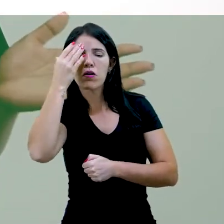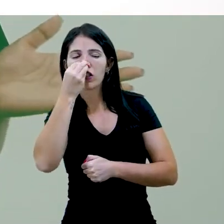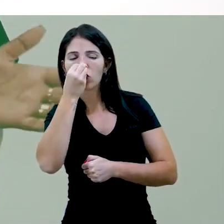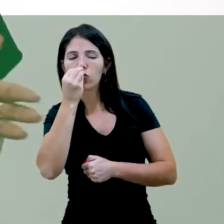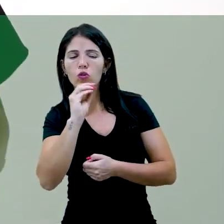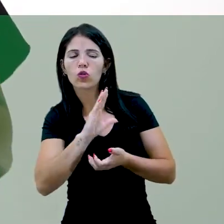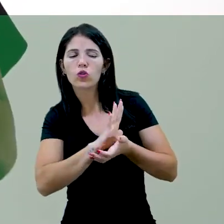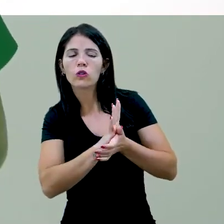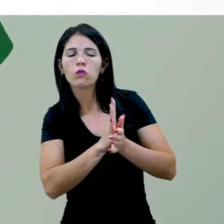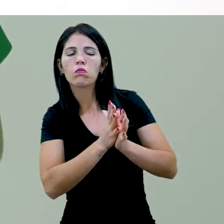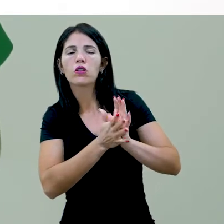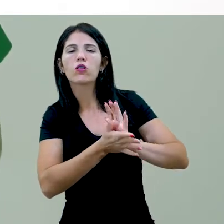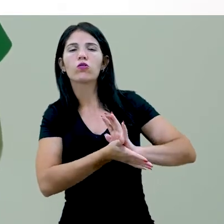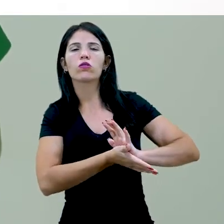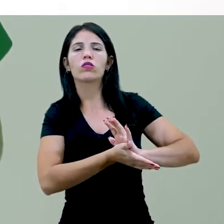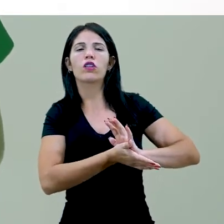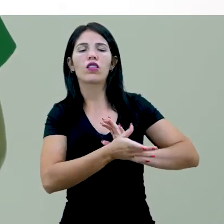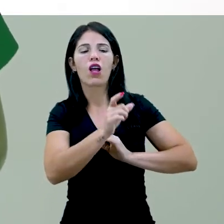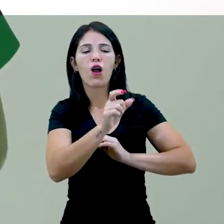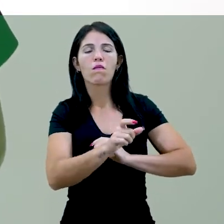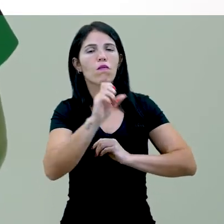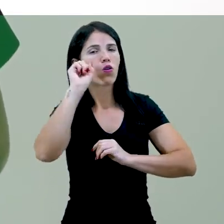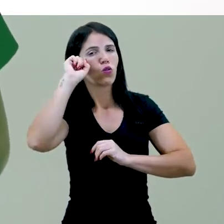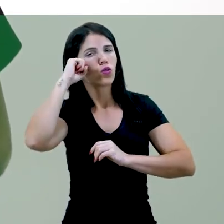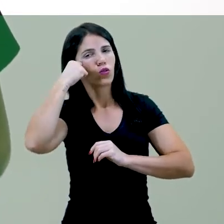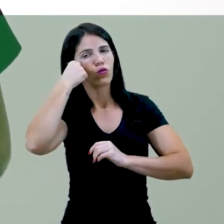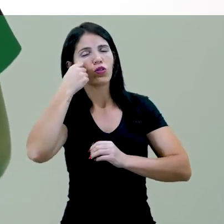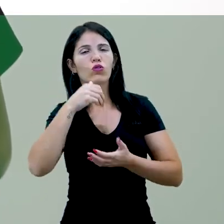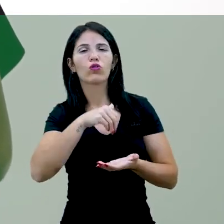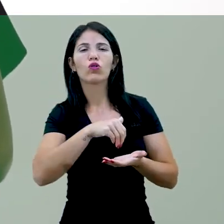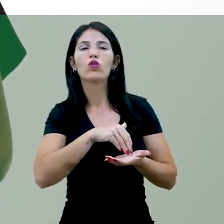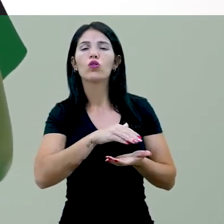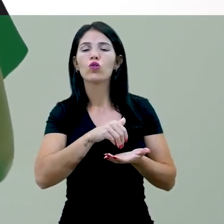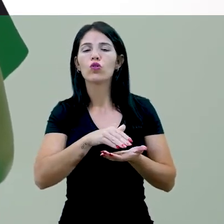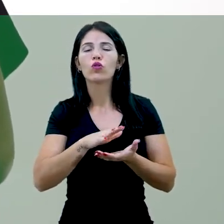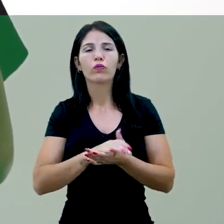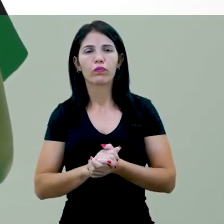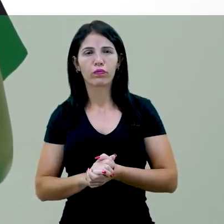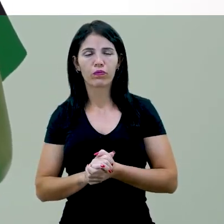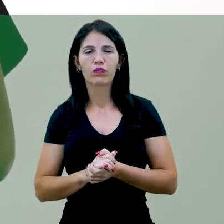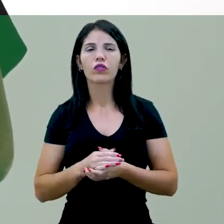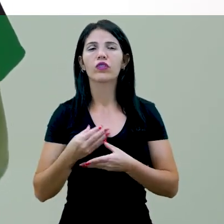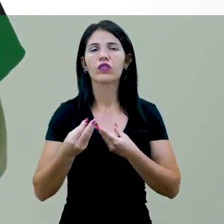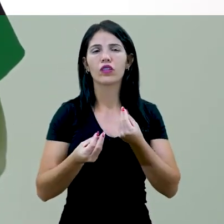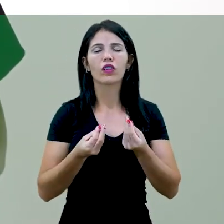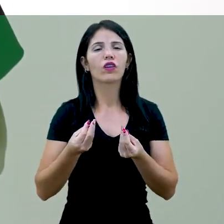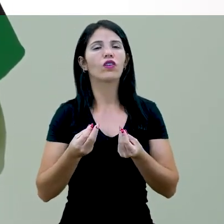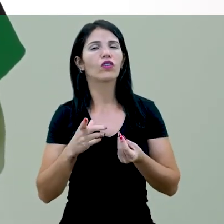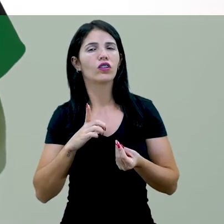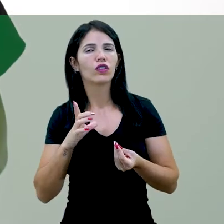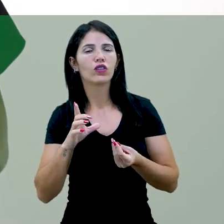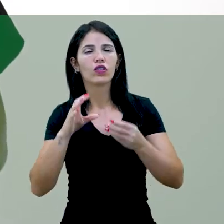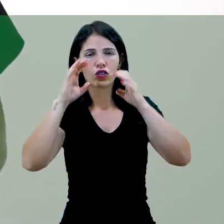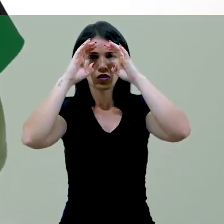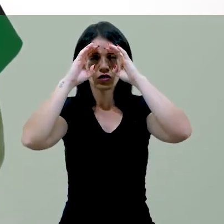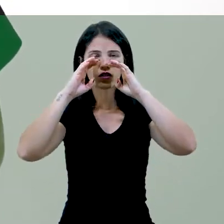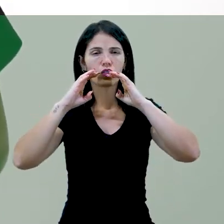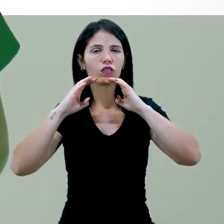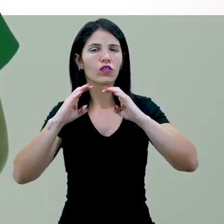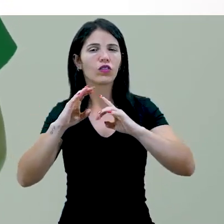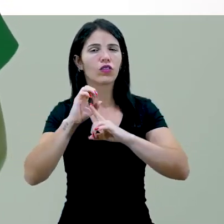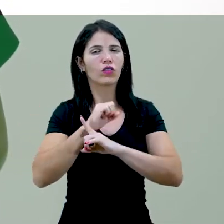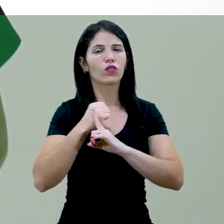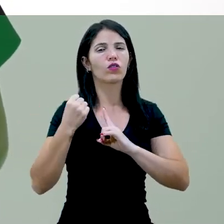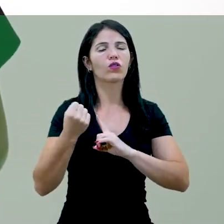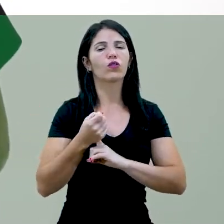implique a subalternização e destituição material e simbólica dos bens sociais que geram respeito à estima social